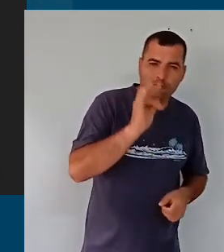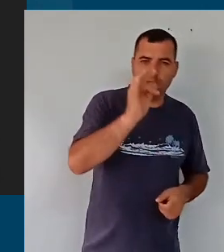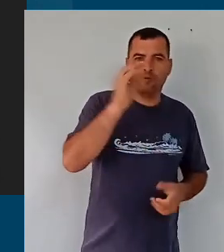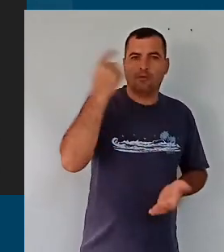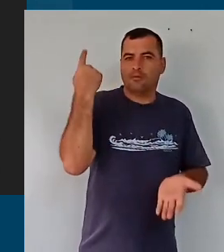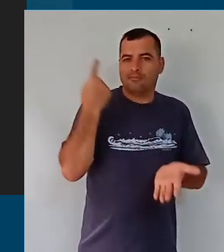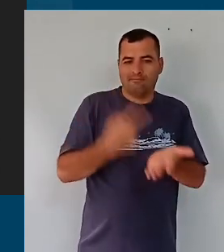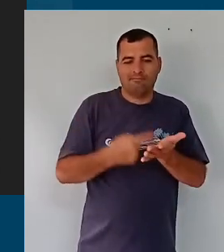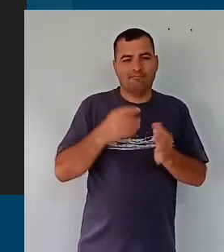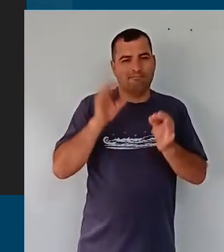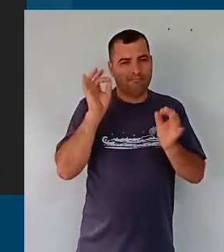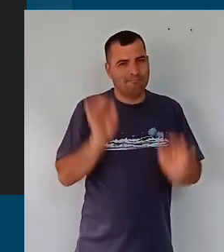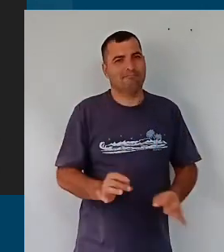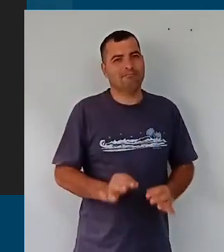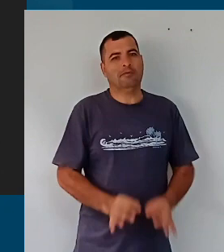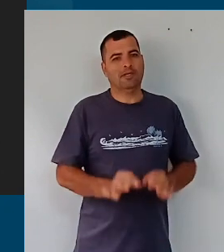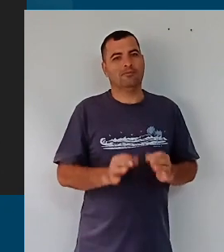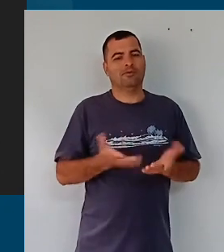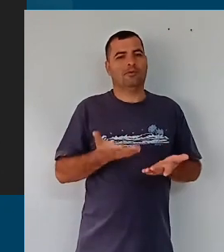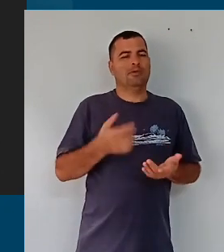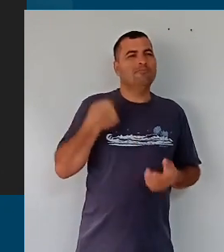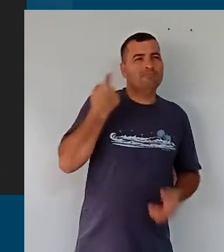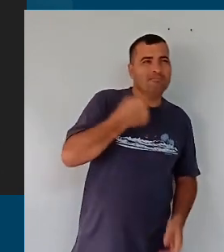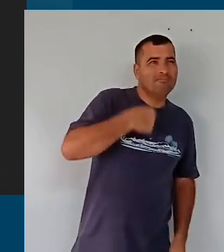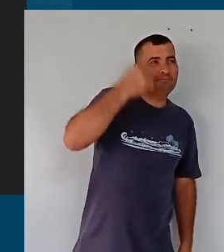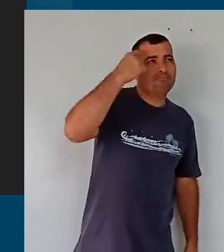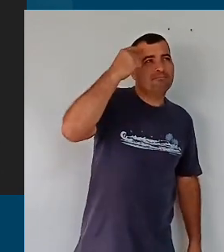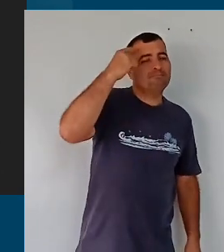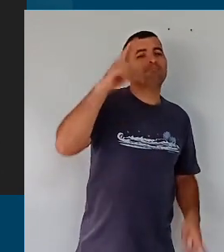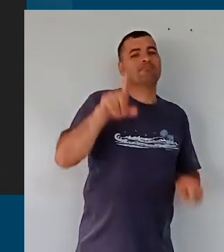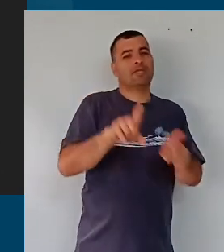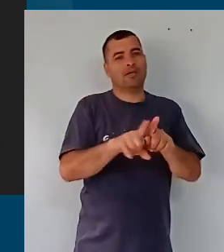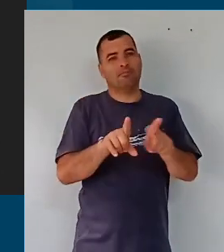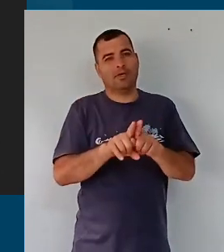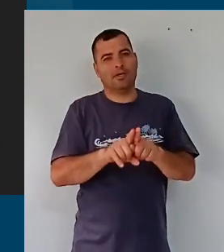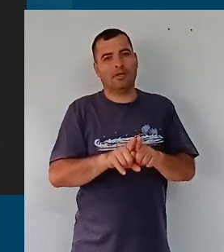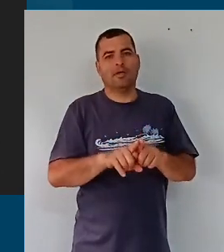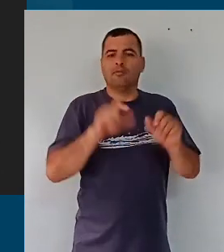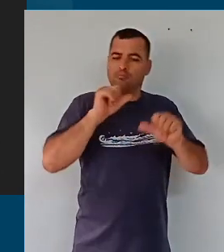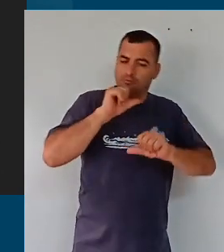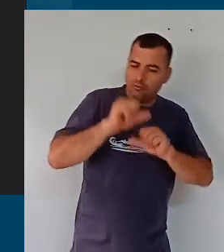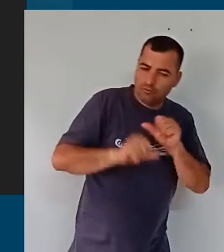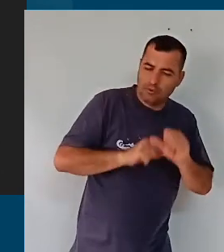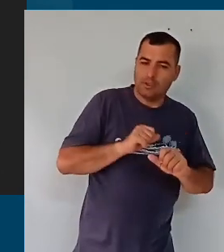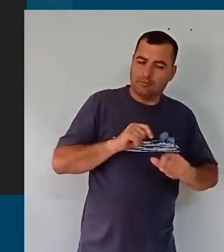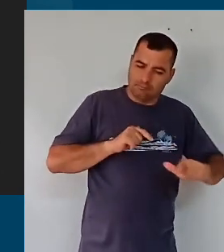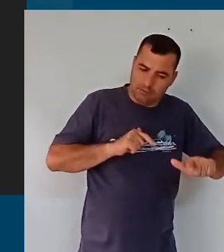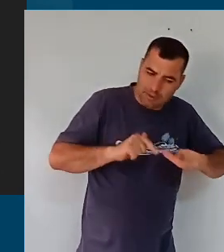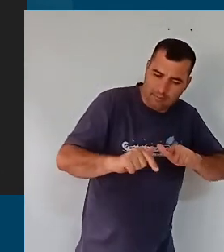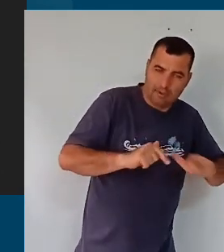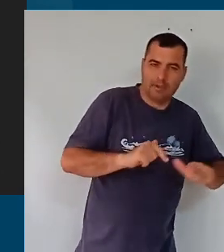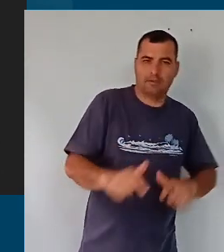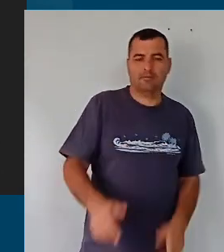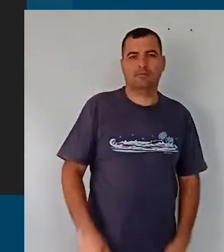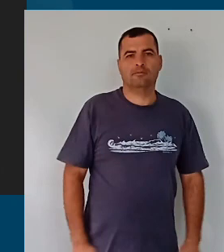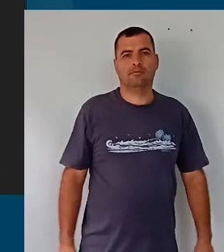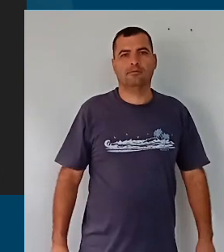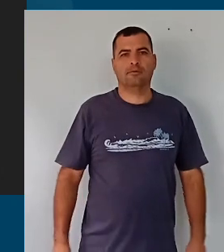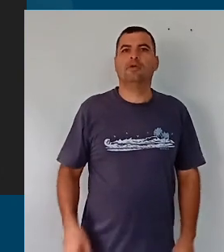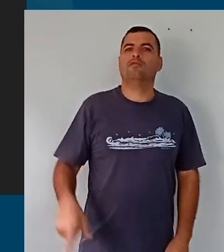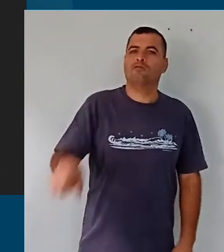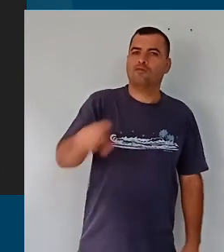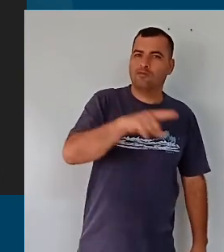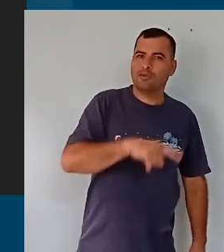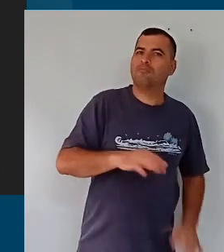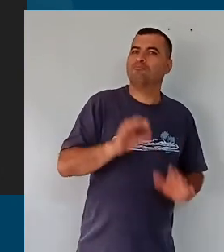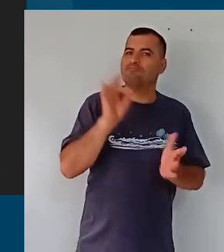comprometimento, alteridade, capacidade de reflexão, capacidade de mudança, de ação, então vocês